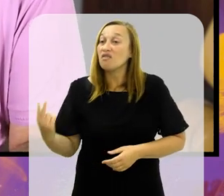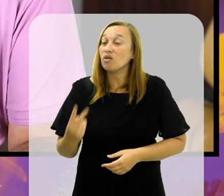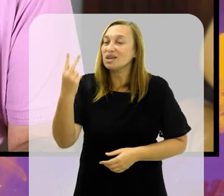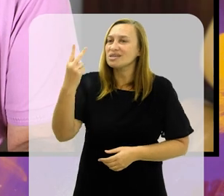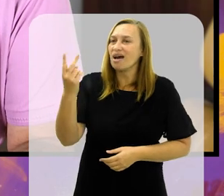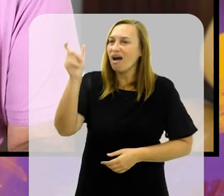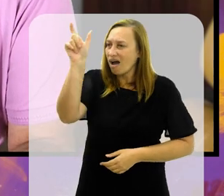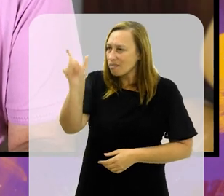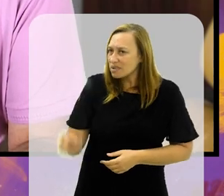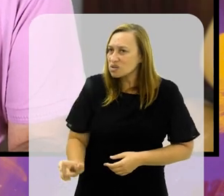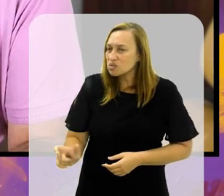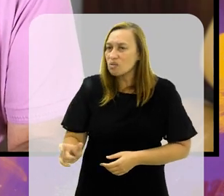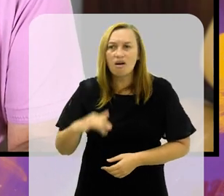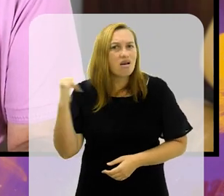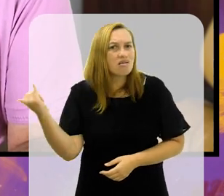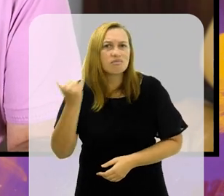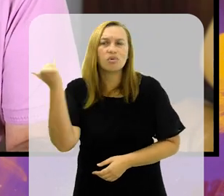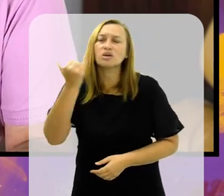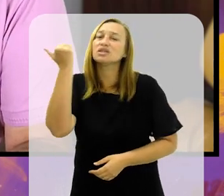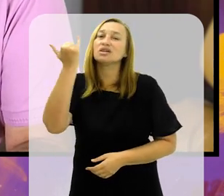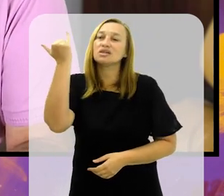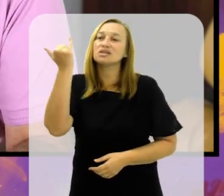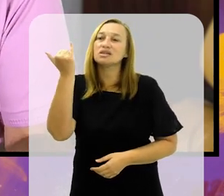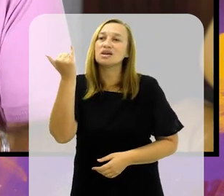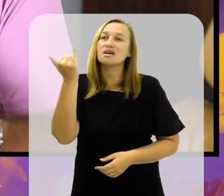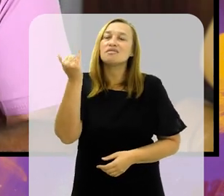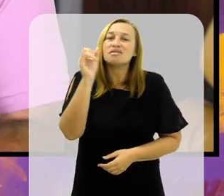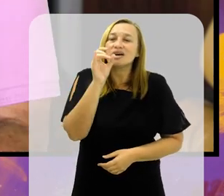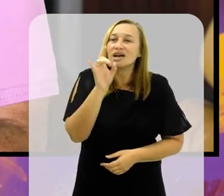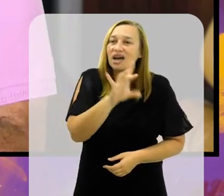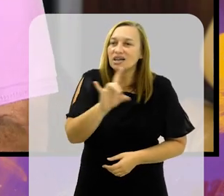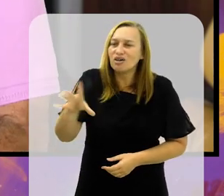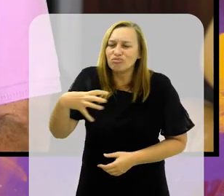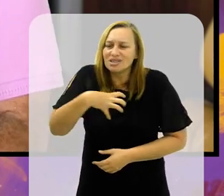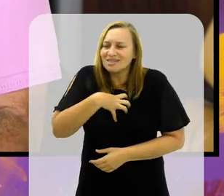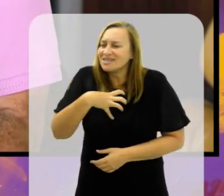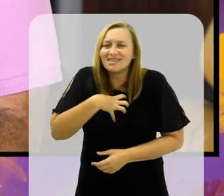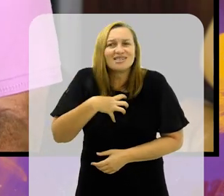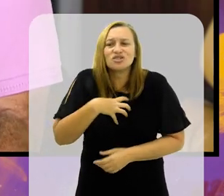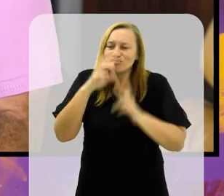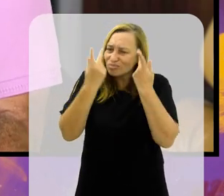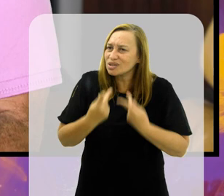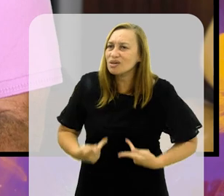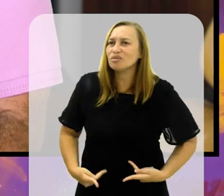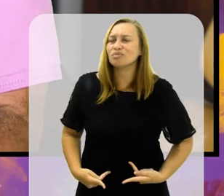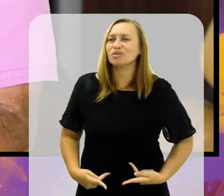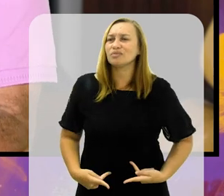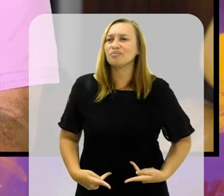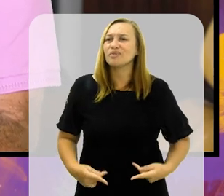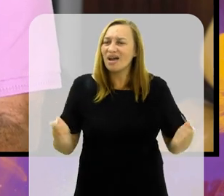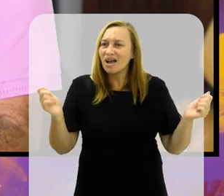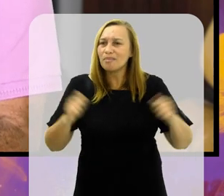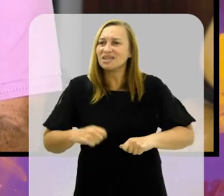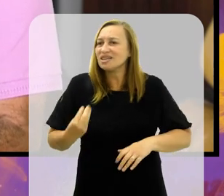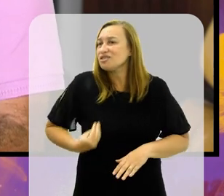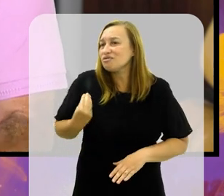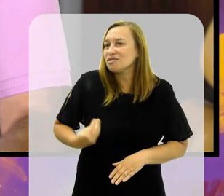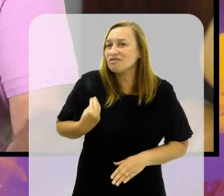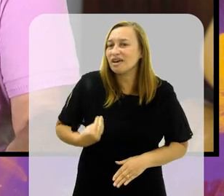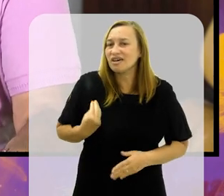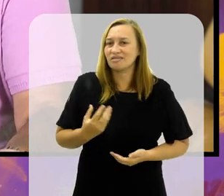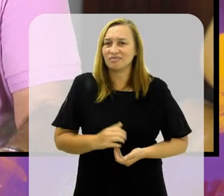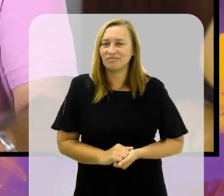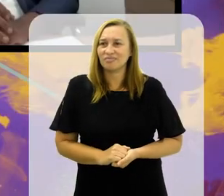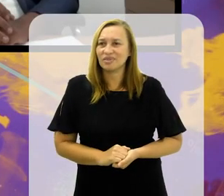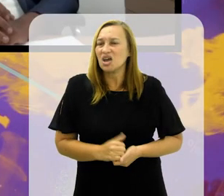a pessoa é importantíssima, para que cada um possa se sentir um ser humano e tenha a capacidade